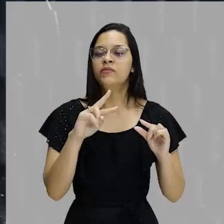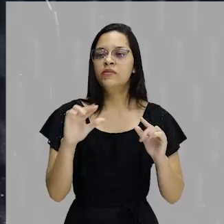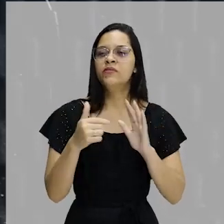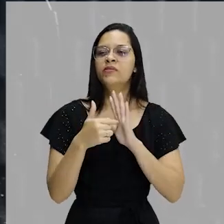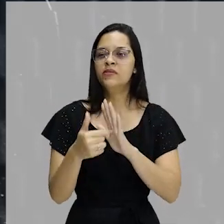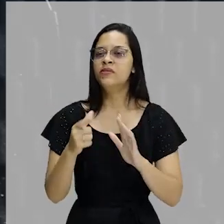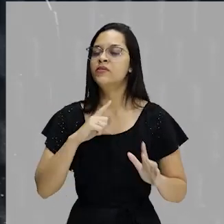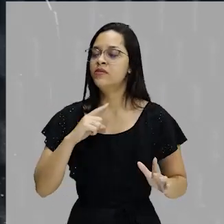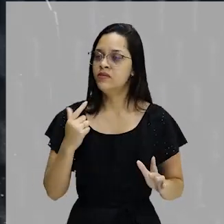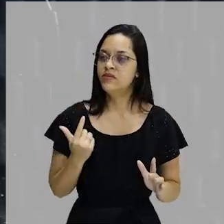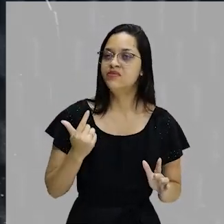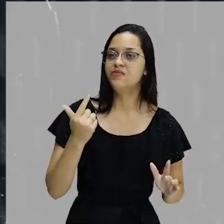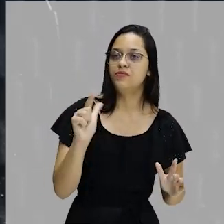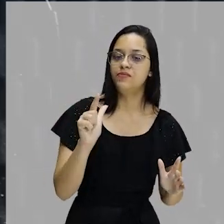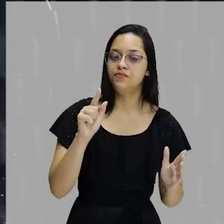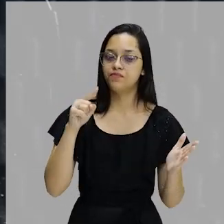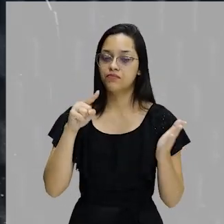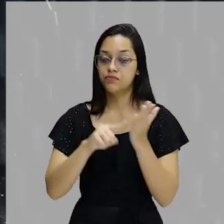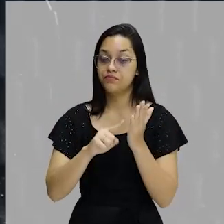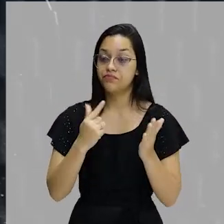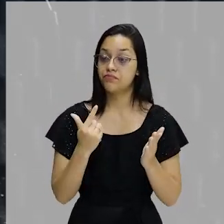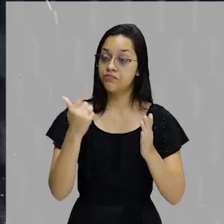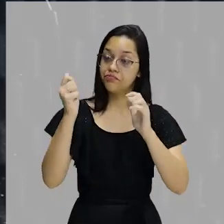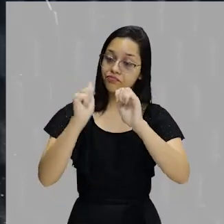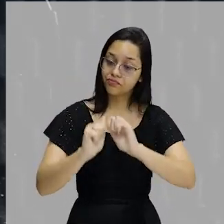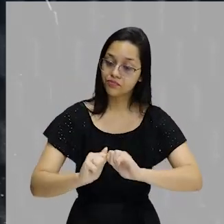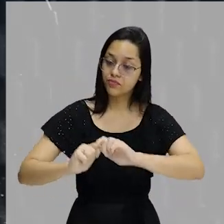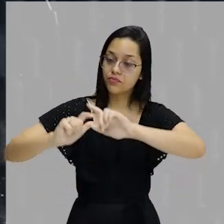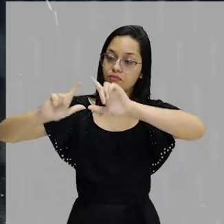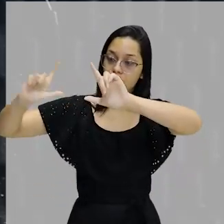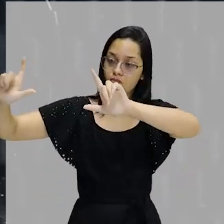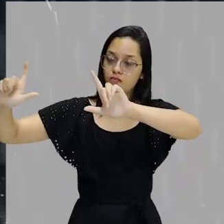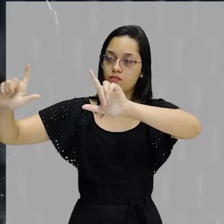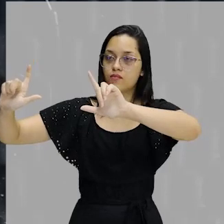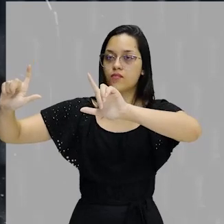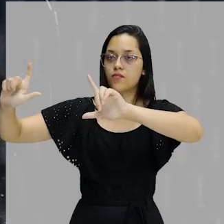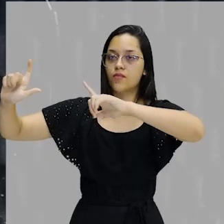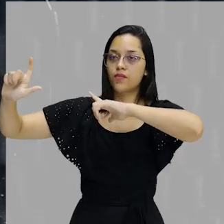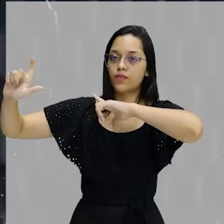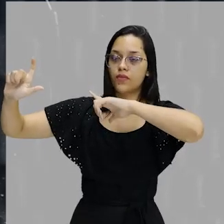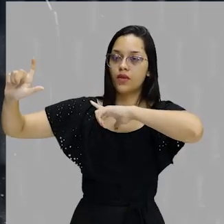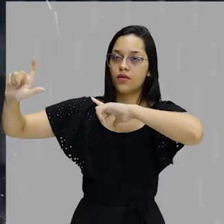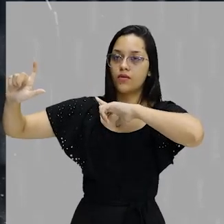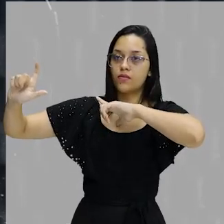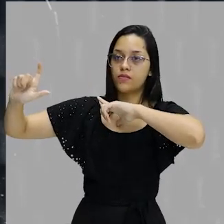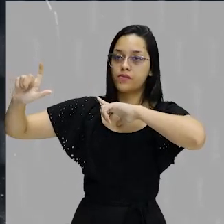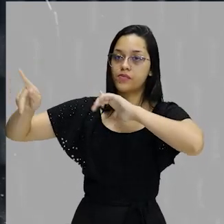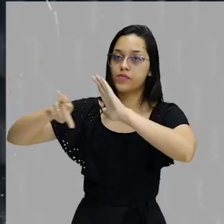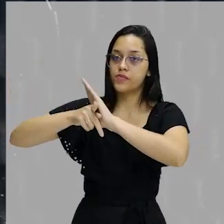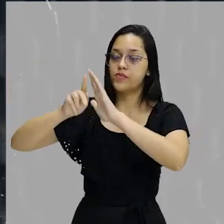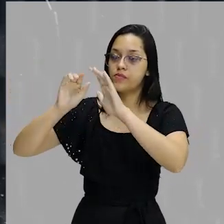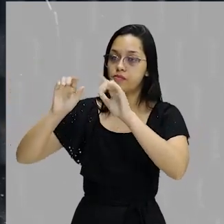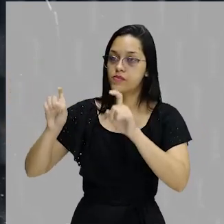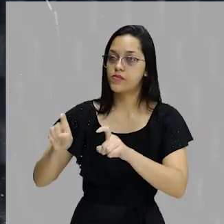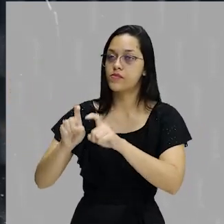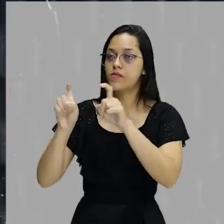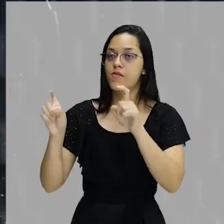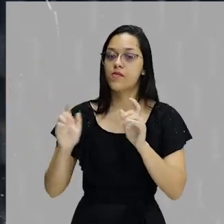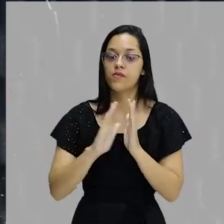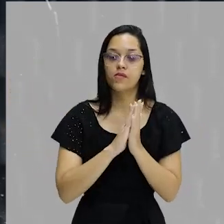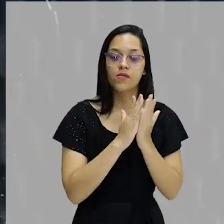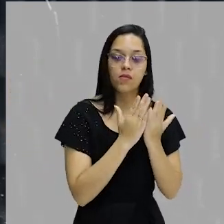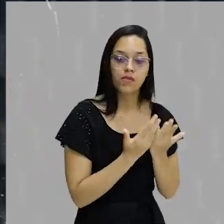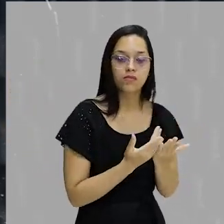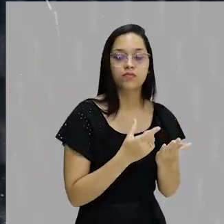aparecer uma outra página, né? No campo da informática. No livro,